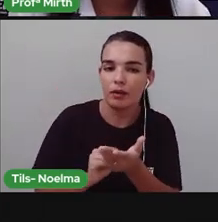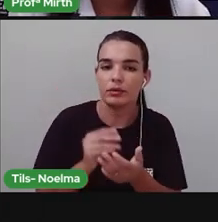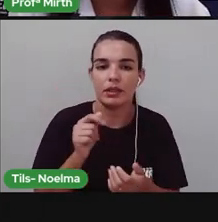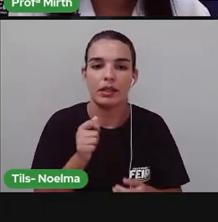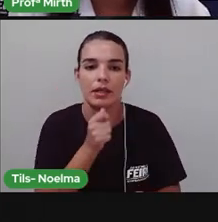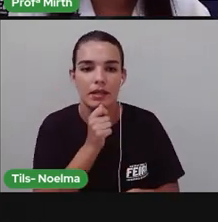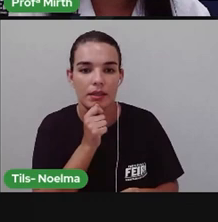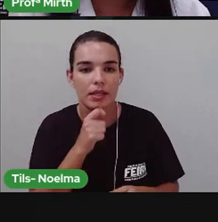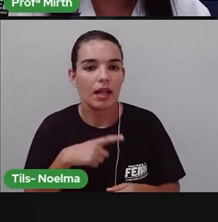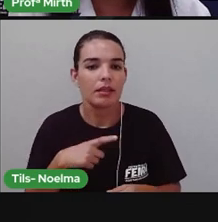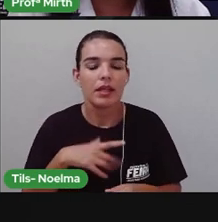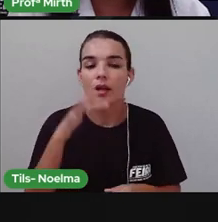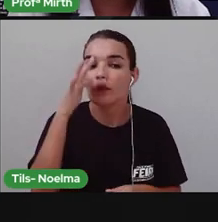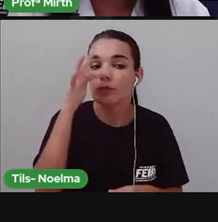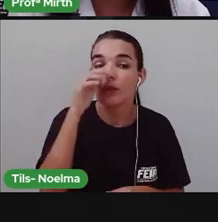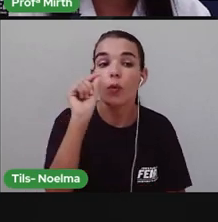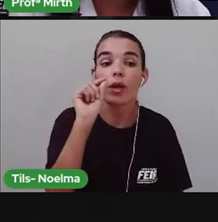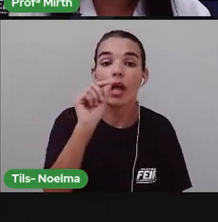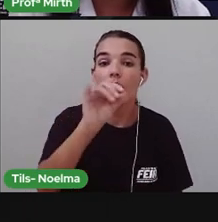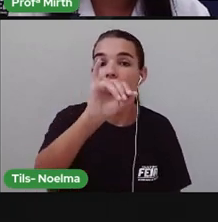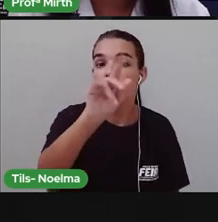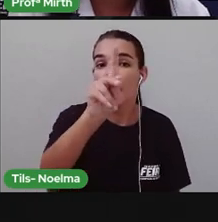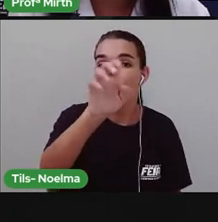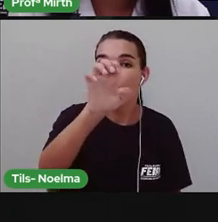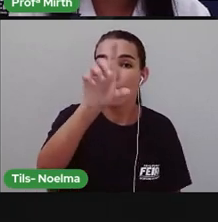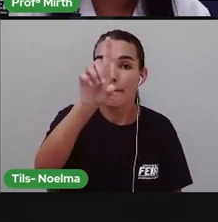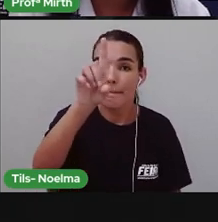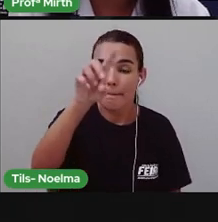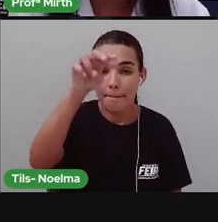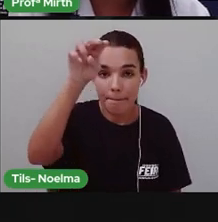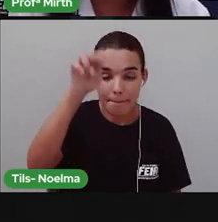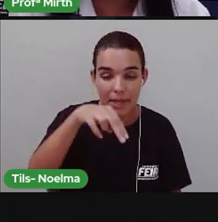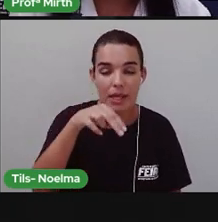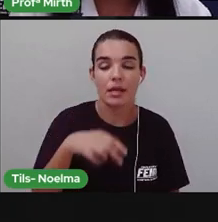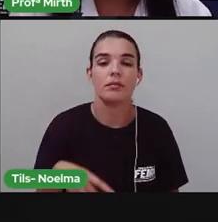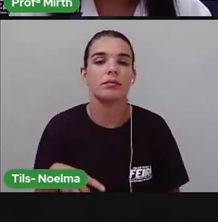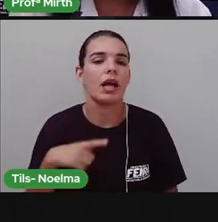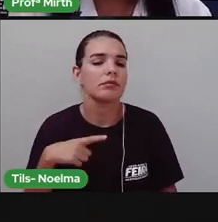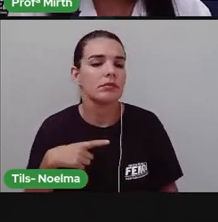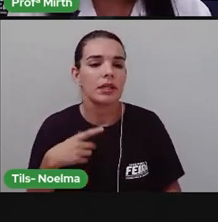exemplo De flora O hiperroxo O cumaru O juazeiro